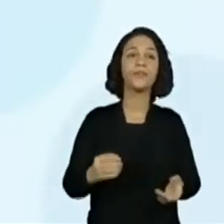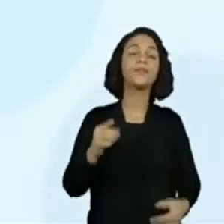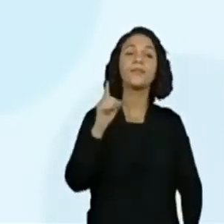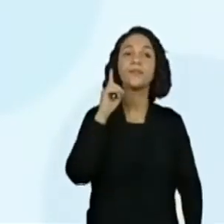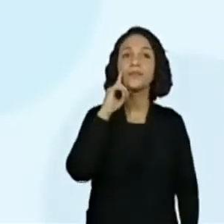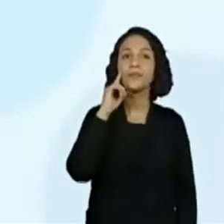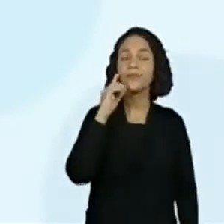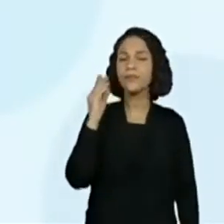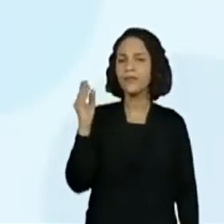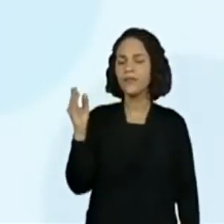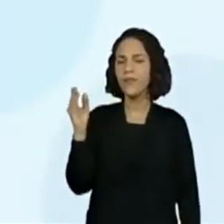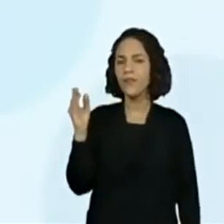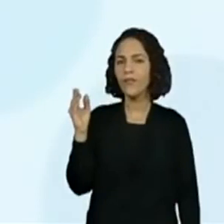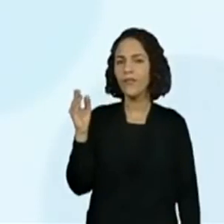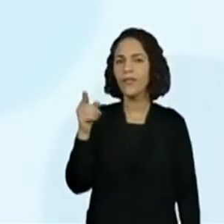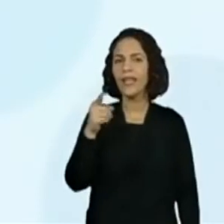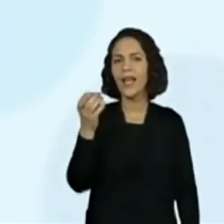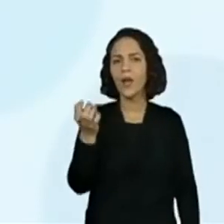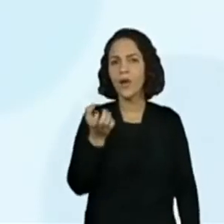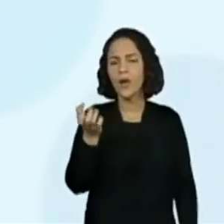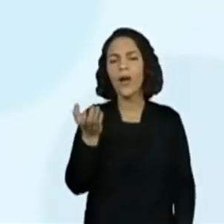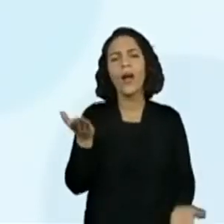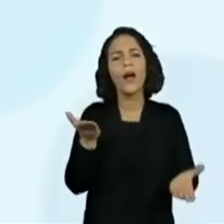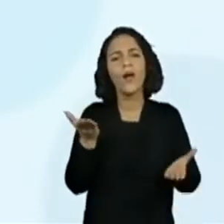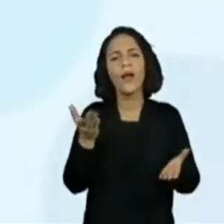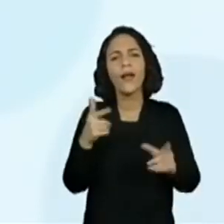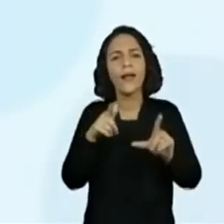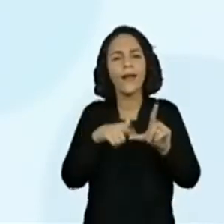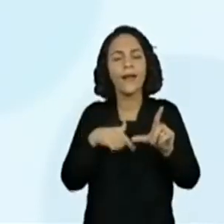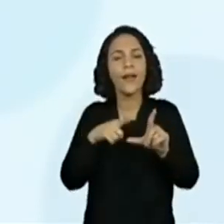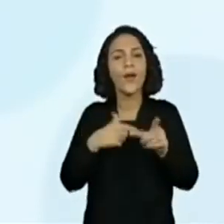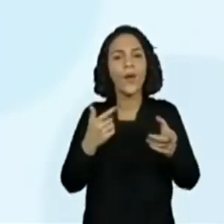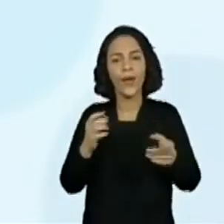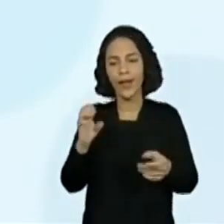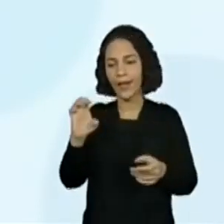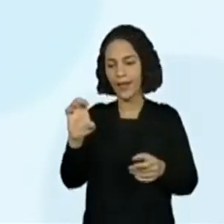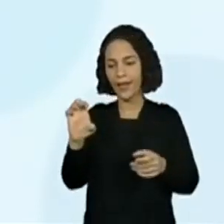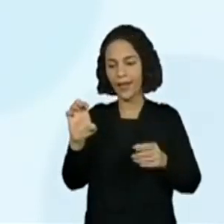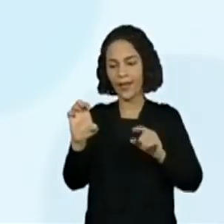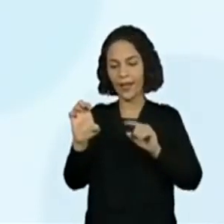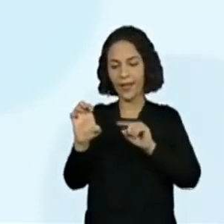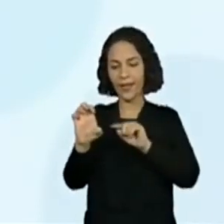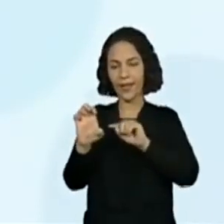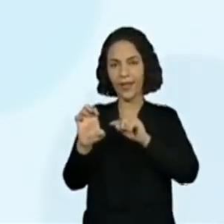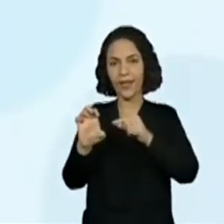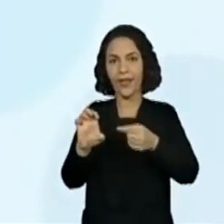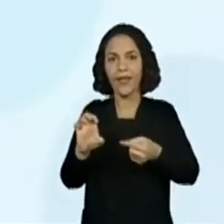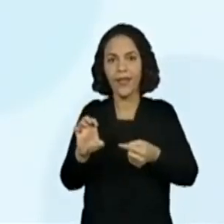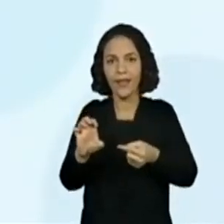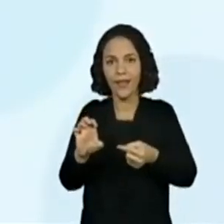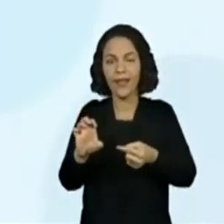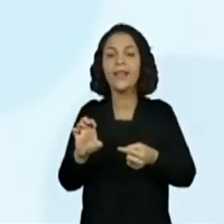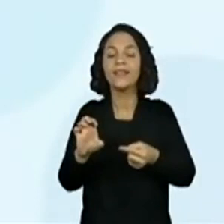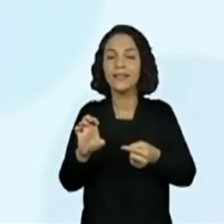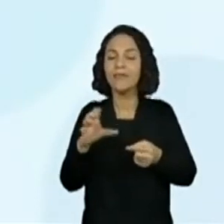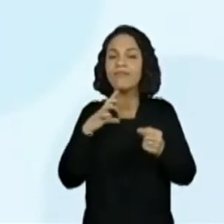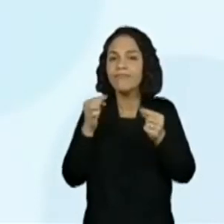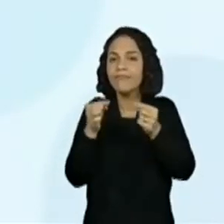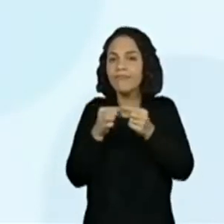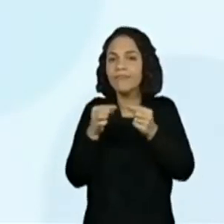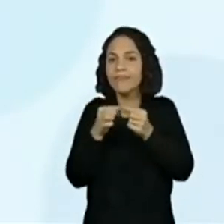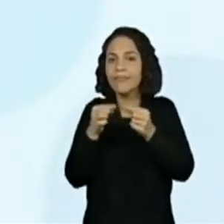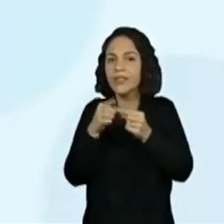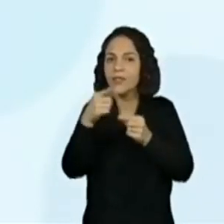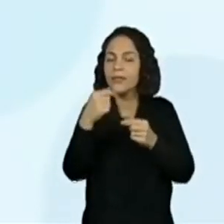esse em? É até importante porque a gente pode ajudar porque tem uma regrinha também. Tem umas situações, crianças, que